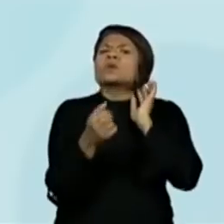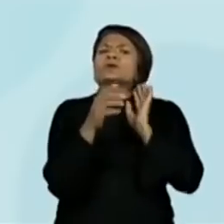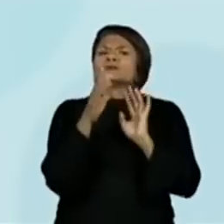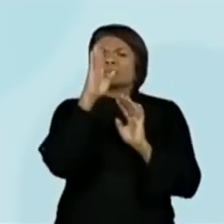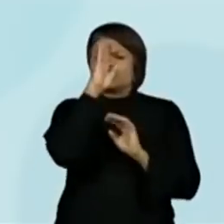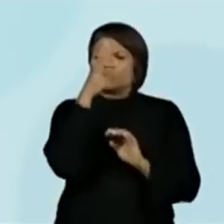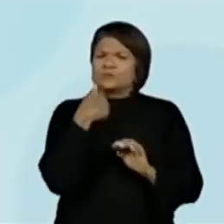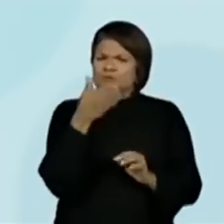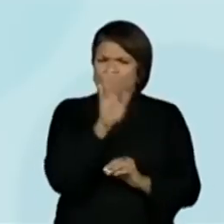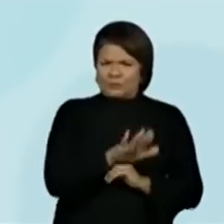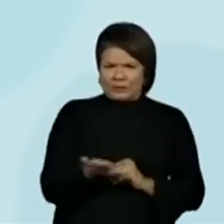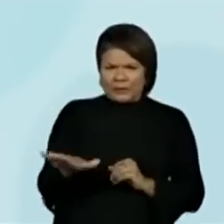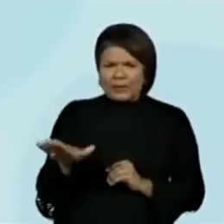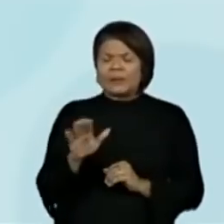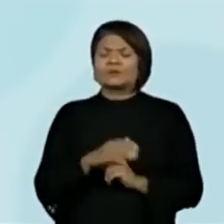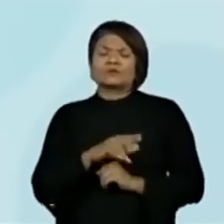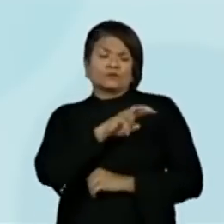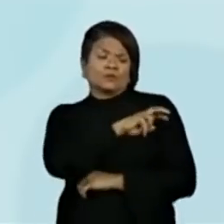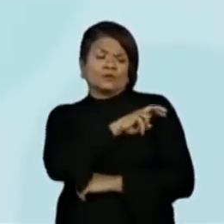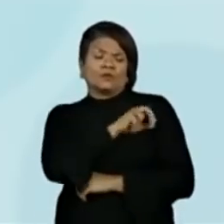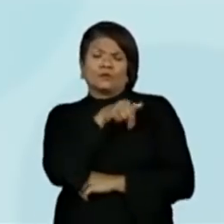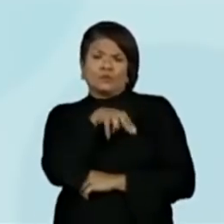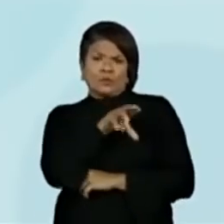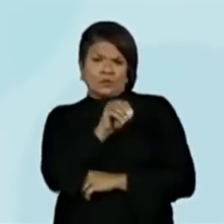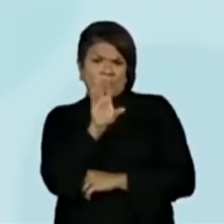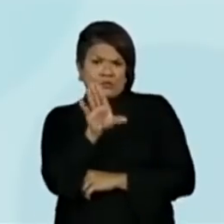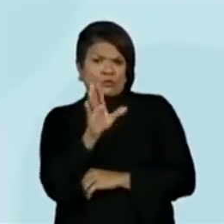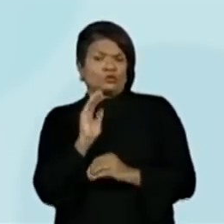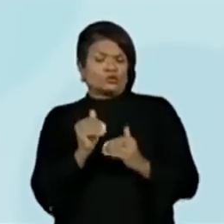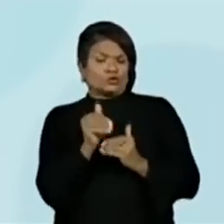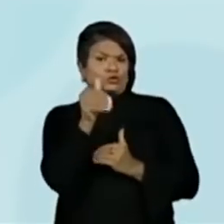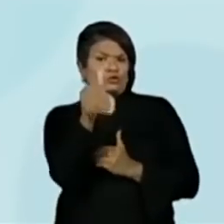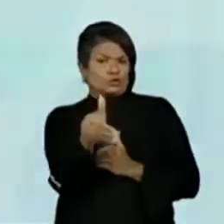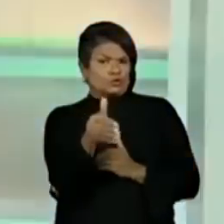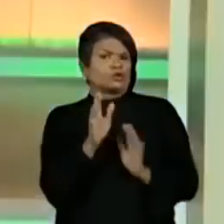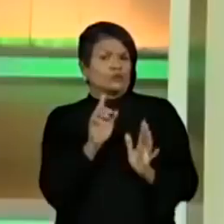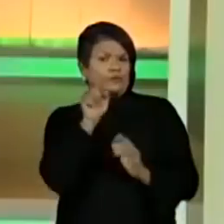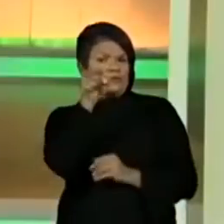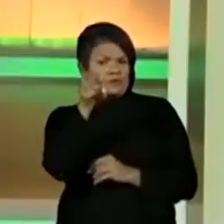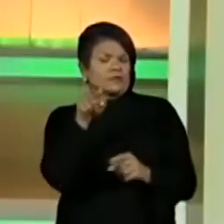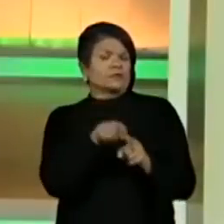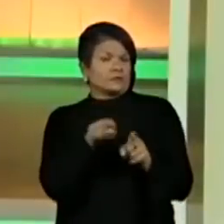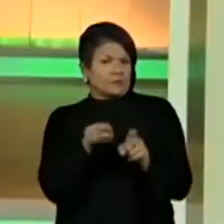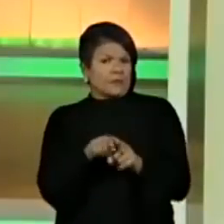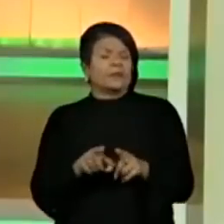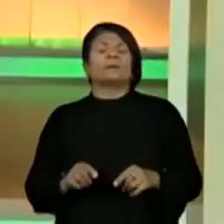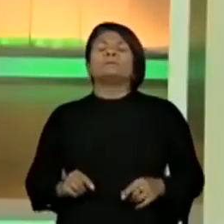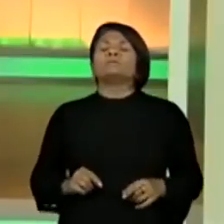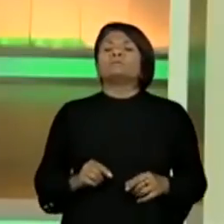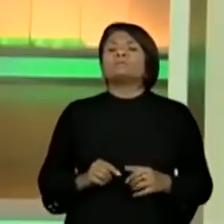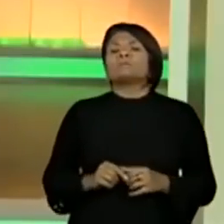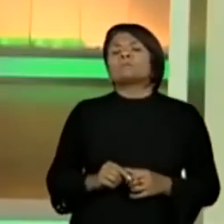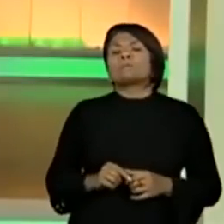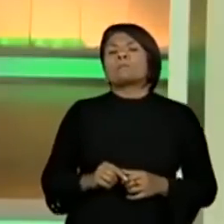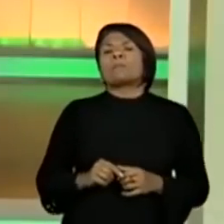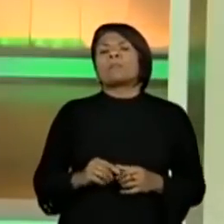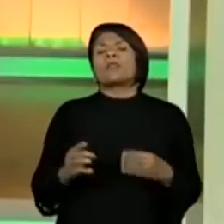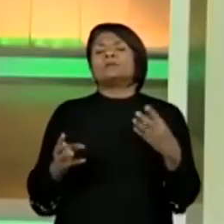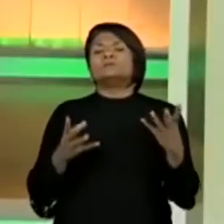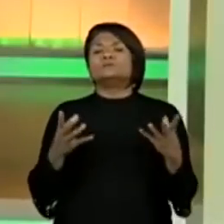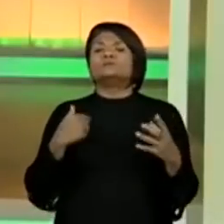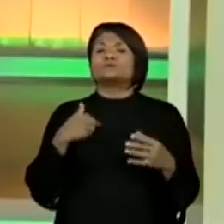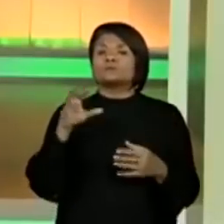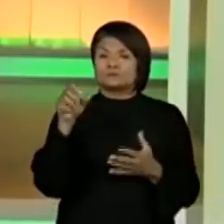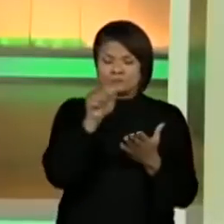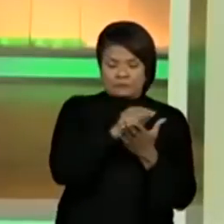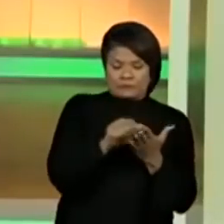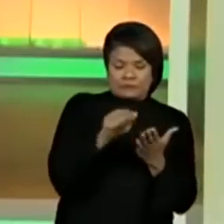meus pequenos, não tão pequenos do quinto ano, que já estão nesse processo mais avançado. E vocês também, os que não estão, vão entrar nesse processo. Pega o